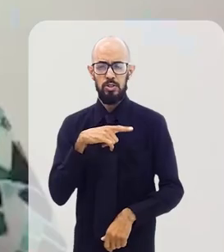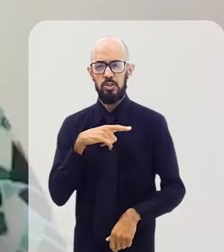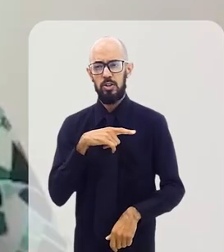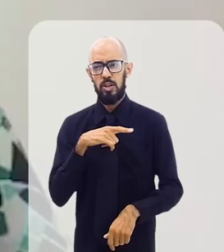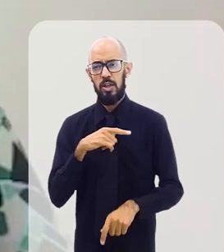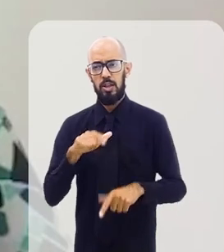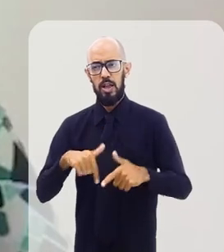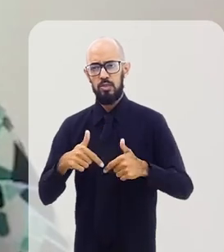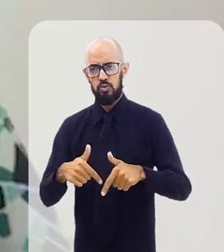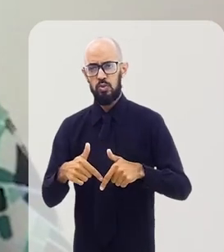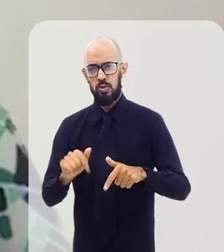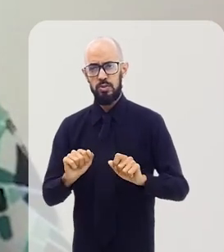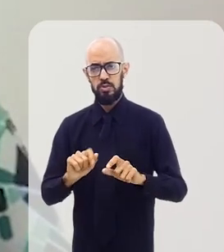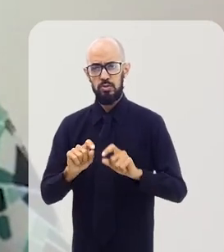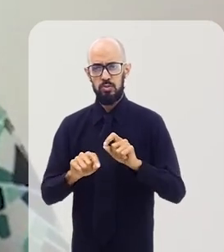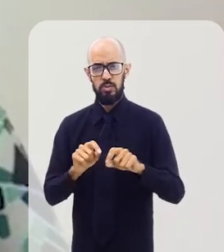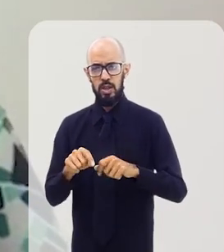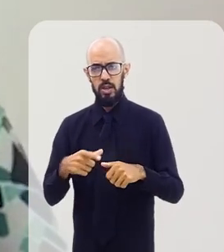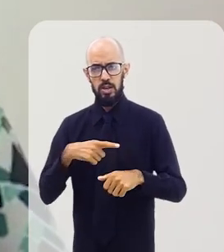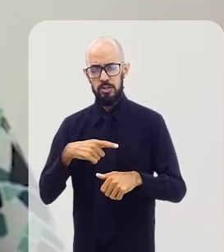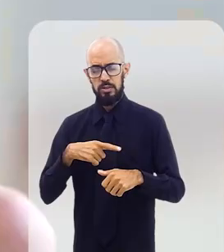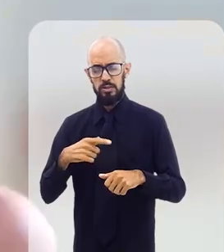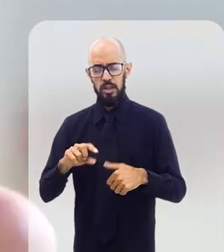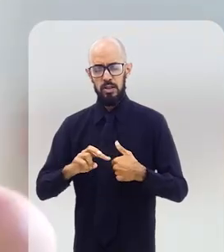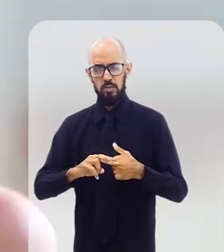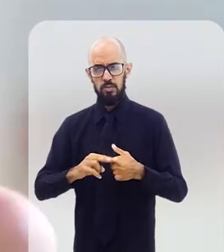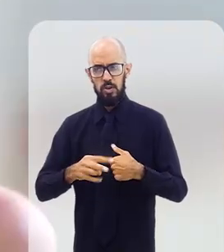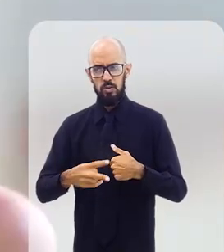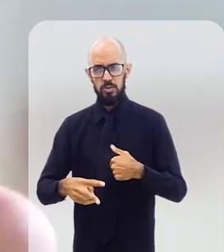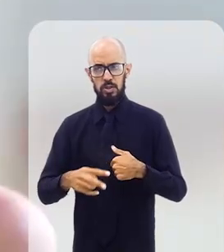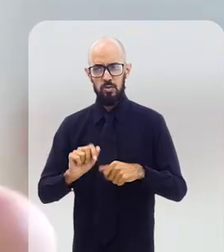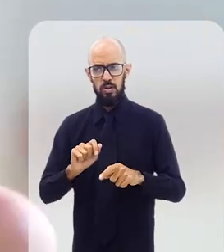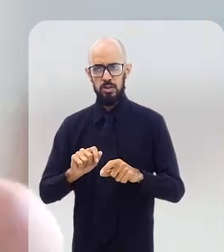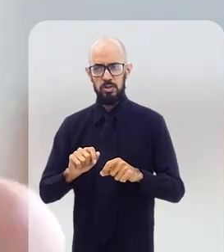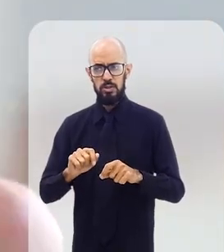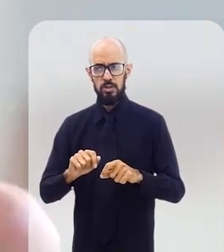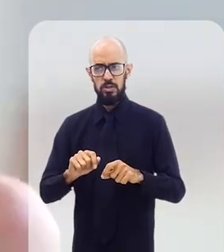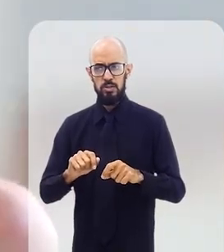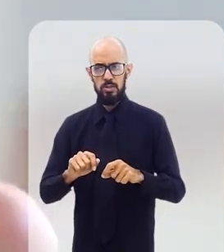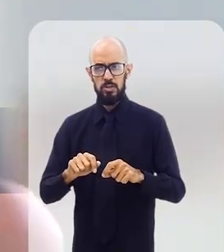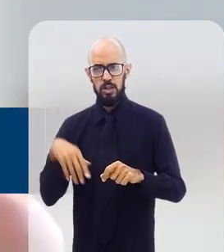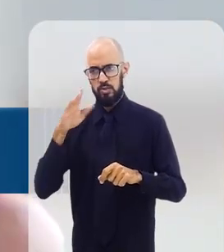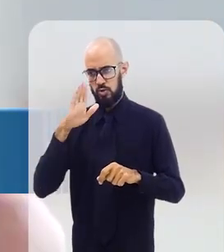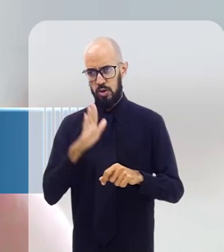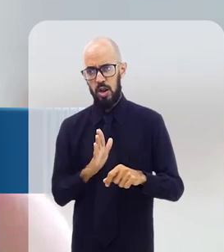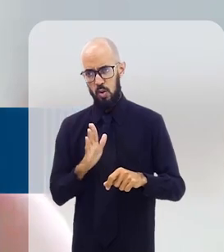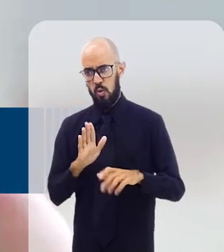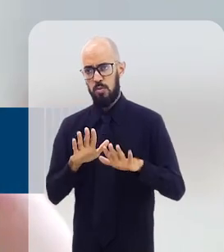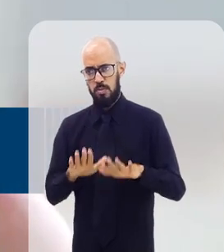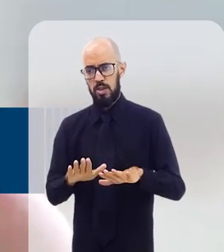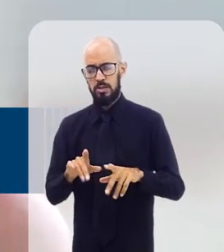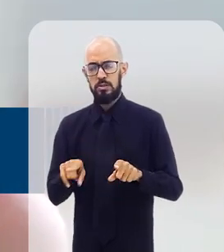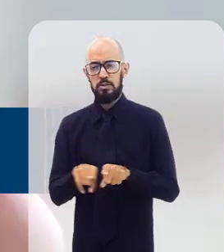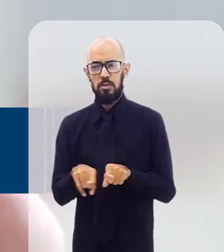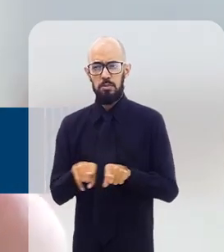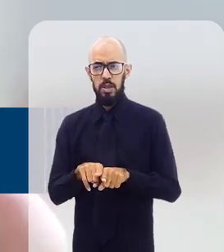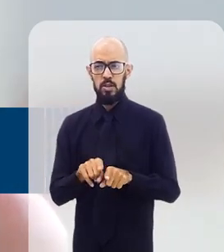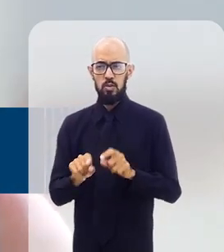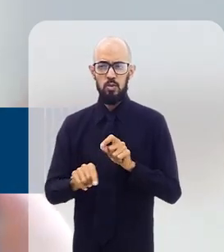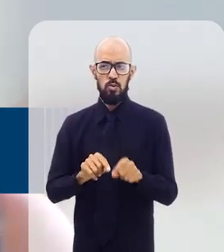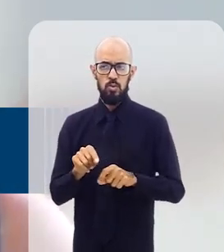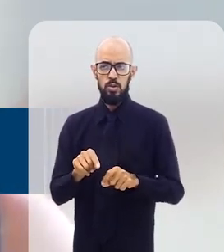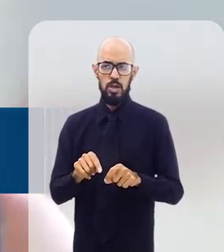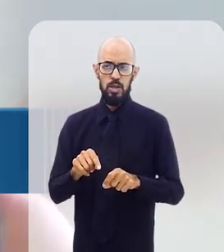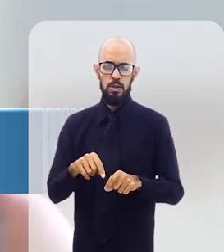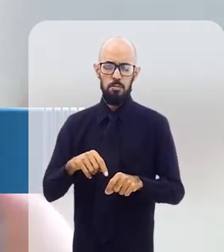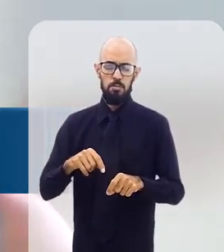nossas ações acabam refletindo no Brasil, atuação nacional, mas trazendo um pouquinho